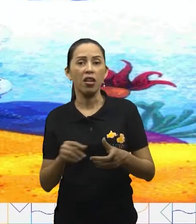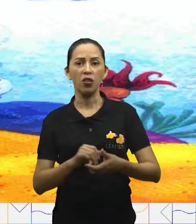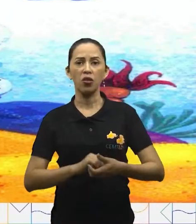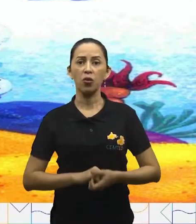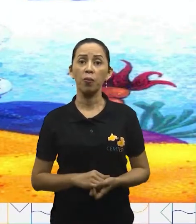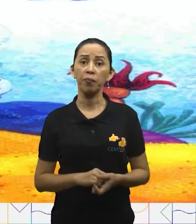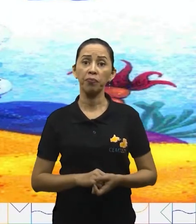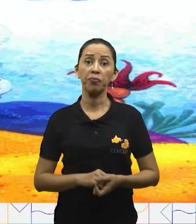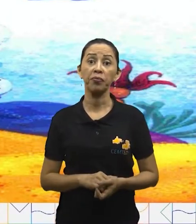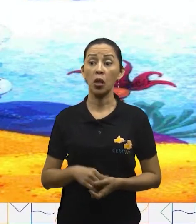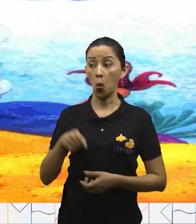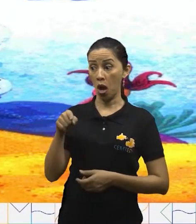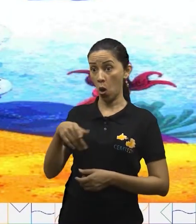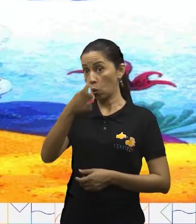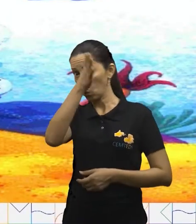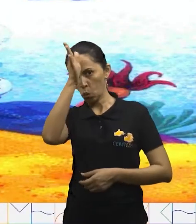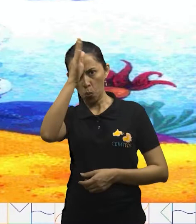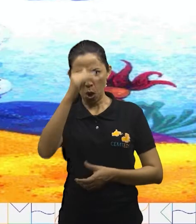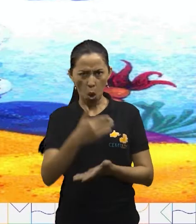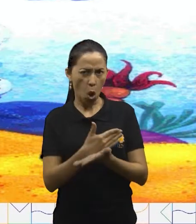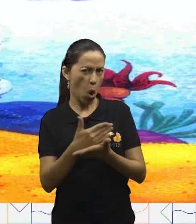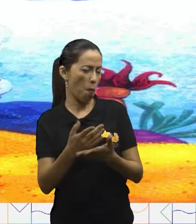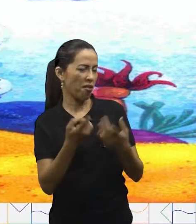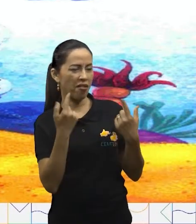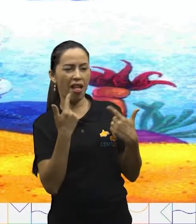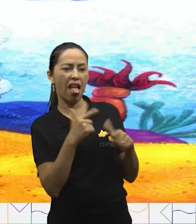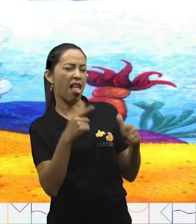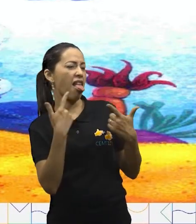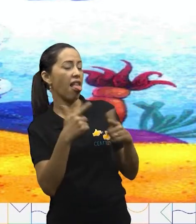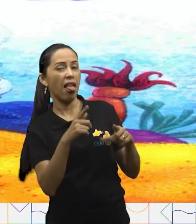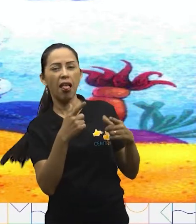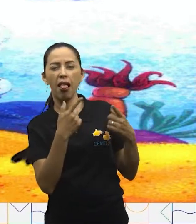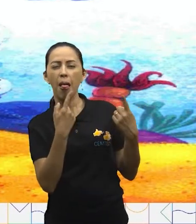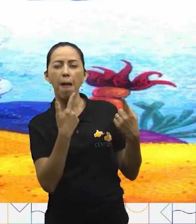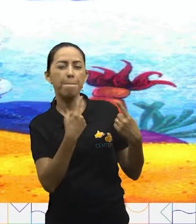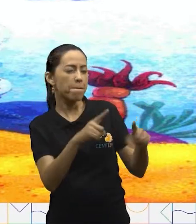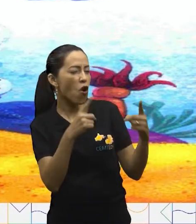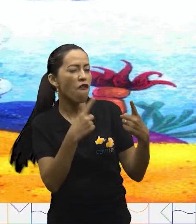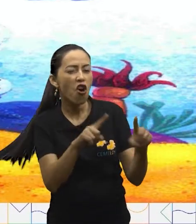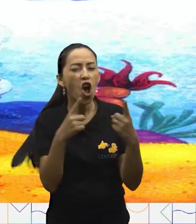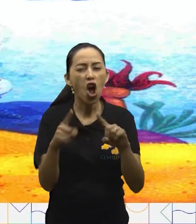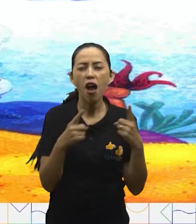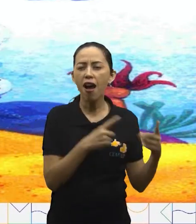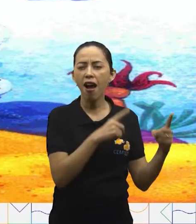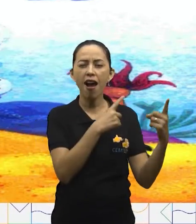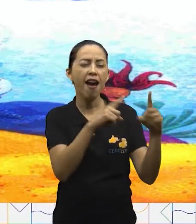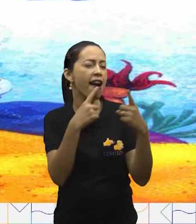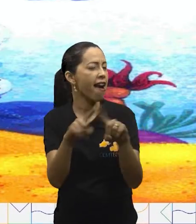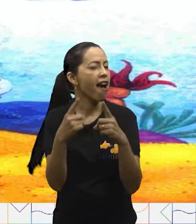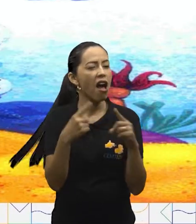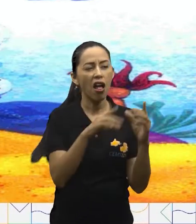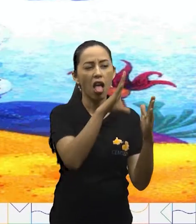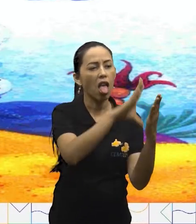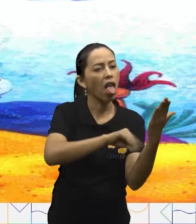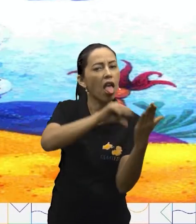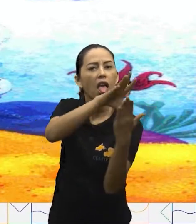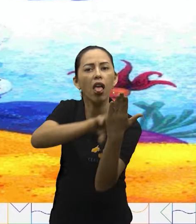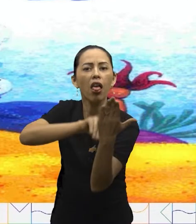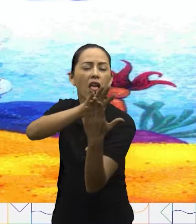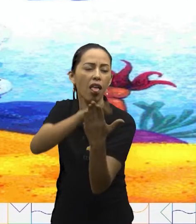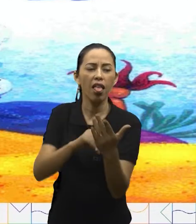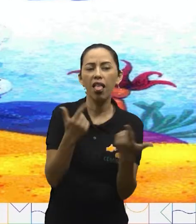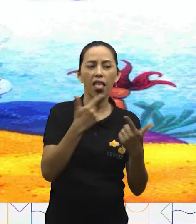a caçoar de todos, a imitar o jeito de cada um, que é uma coisa muito